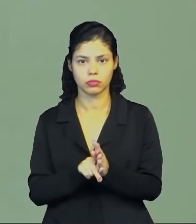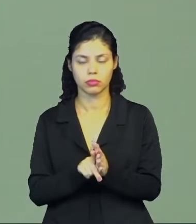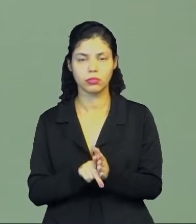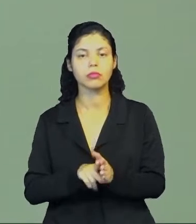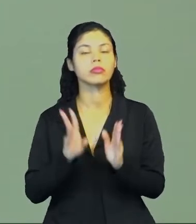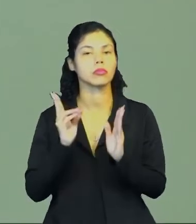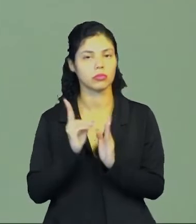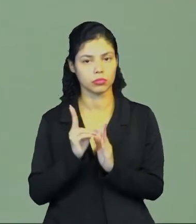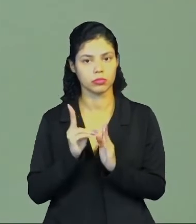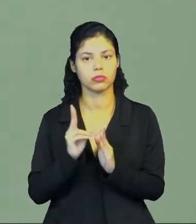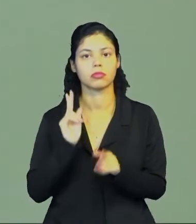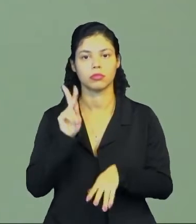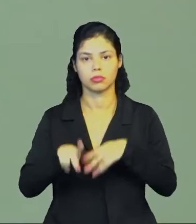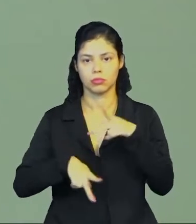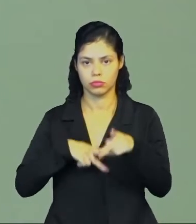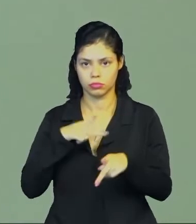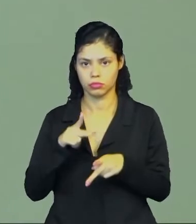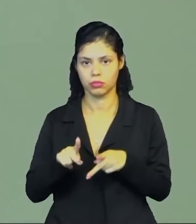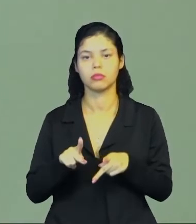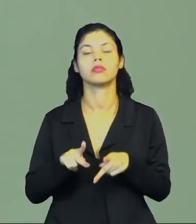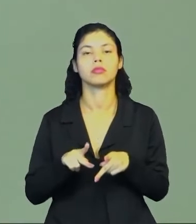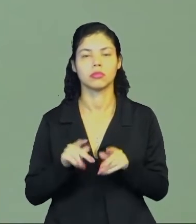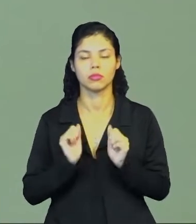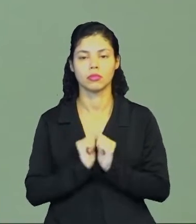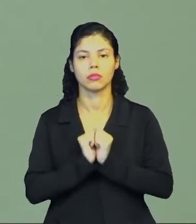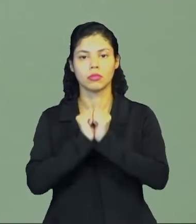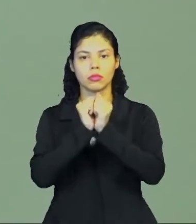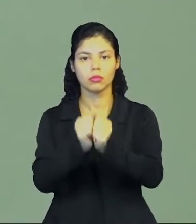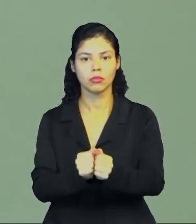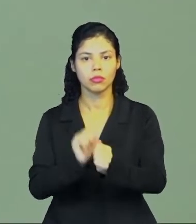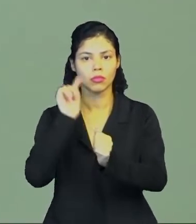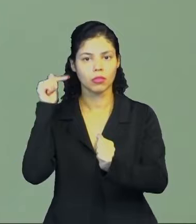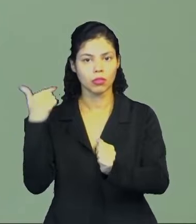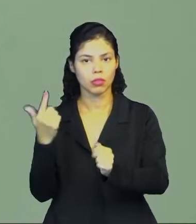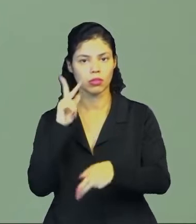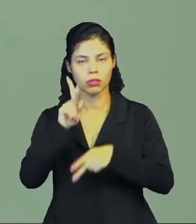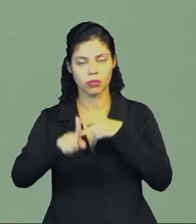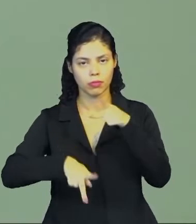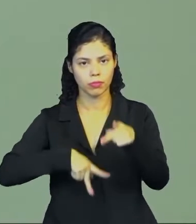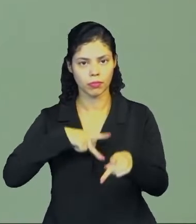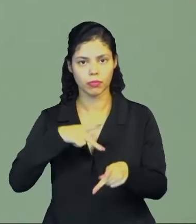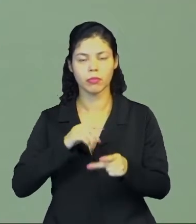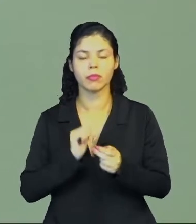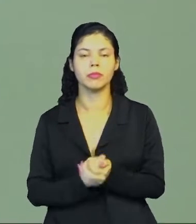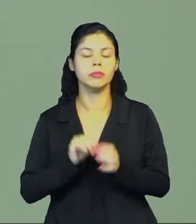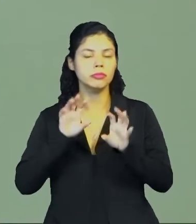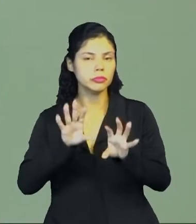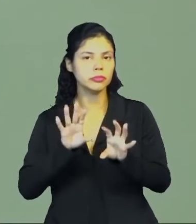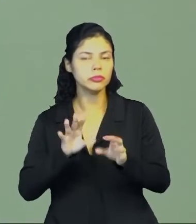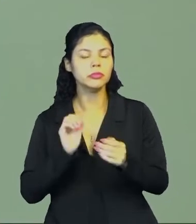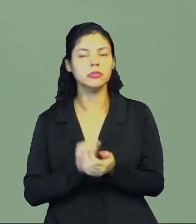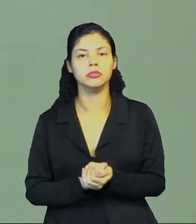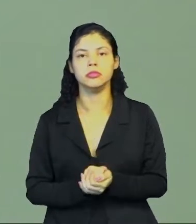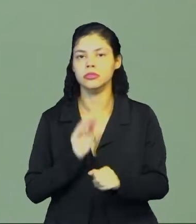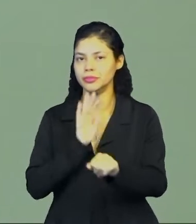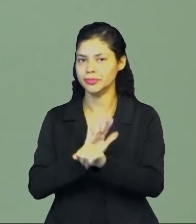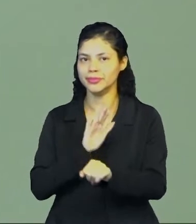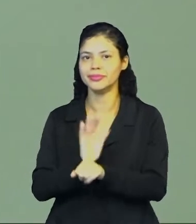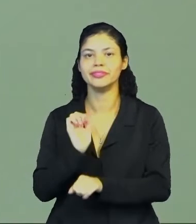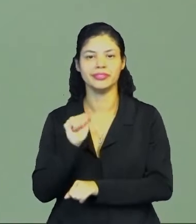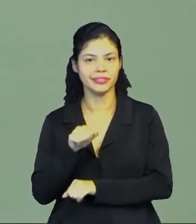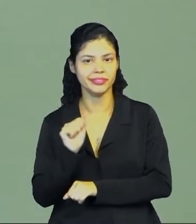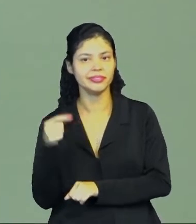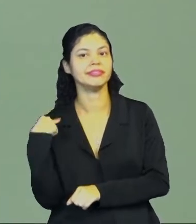vai fazer parte da cultura da junção de outros povos, né? E, desta forma, vai contribuir, sim,